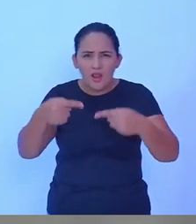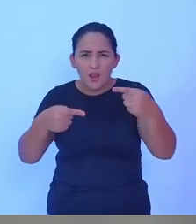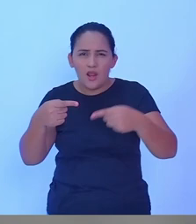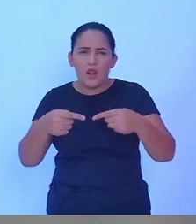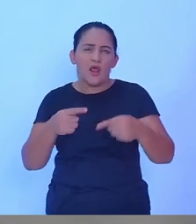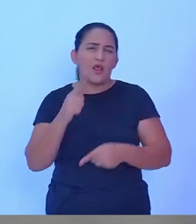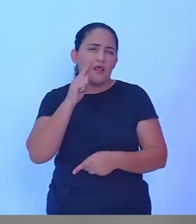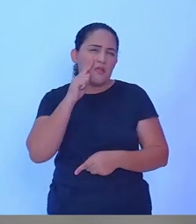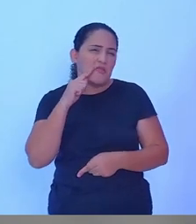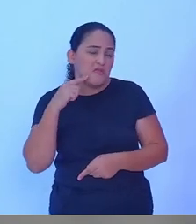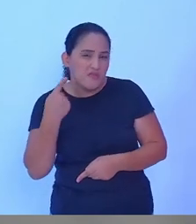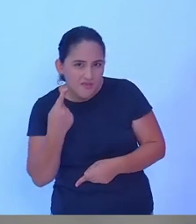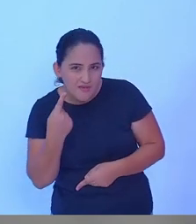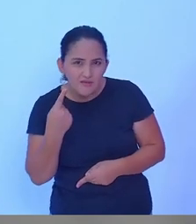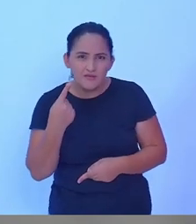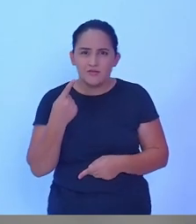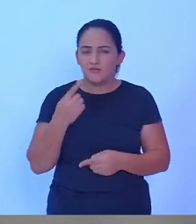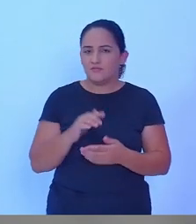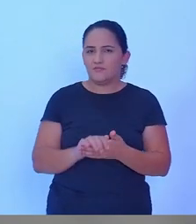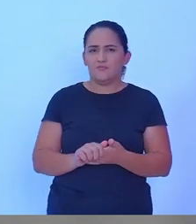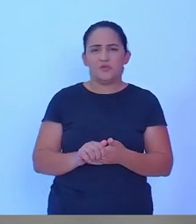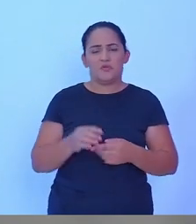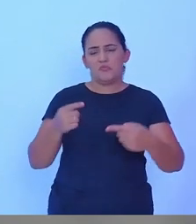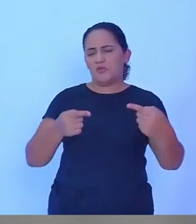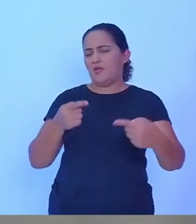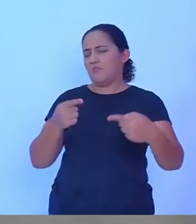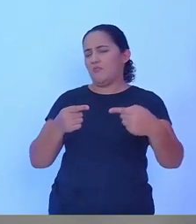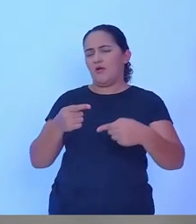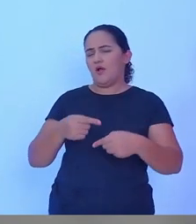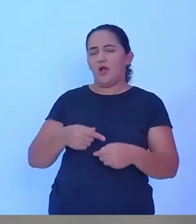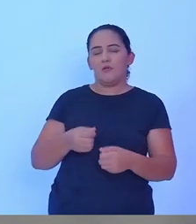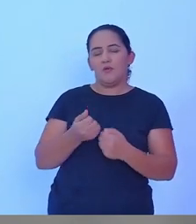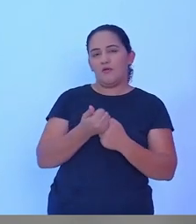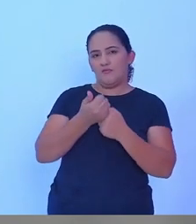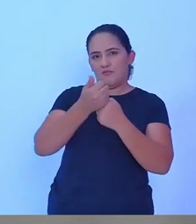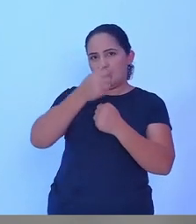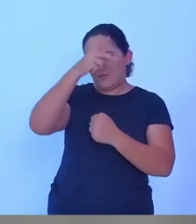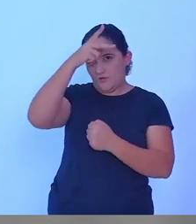Buzica, no evento dominado debate para o vice-prefeito.